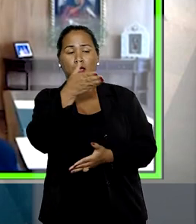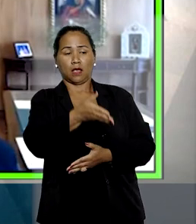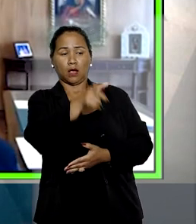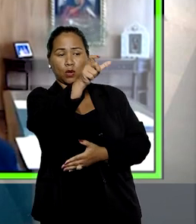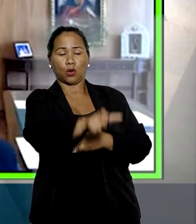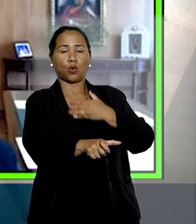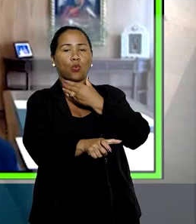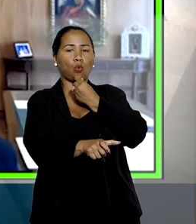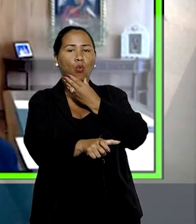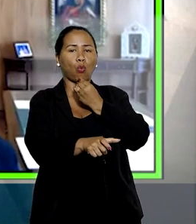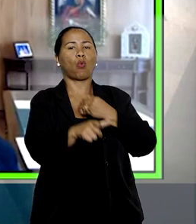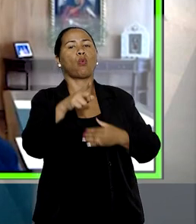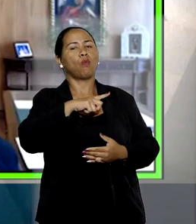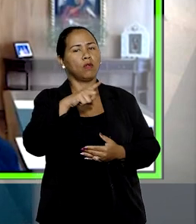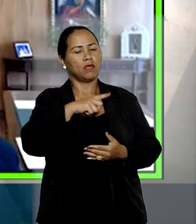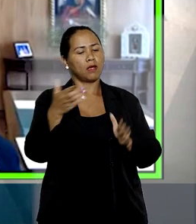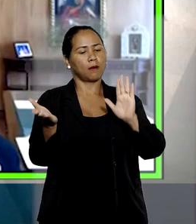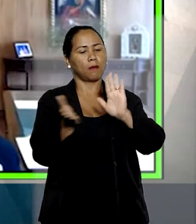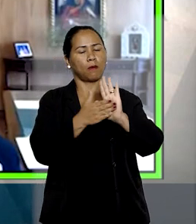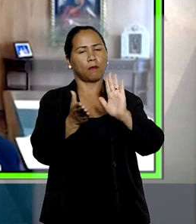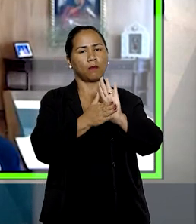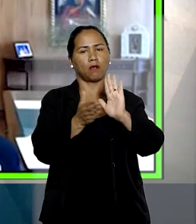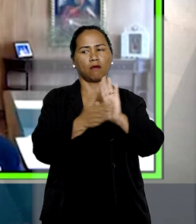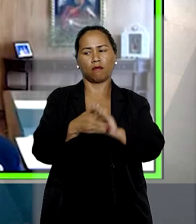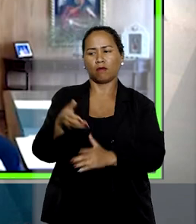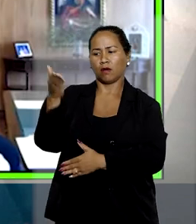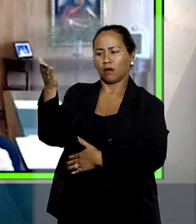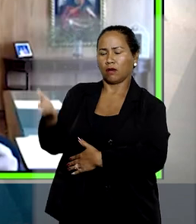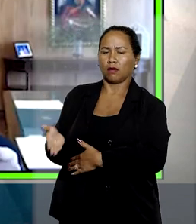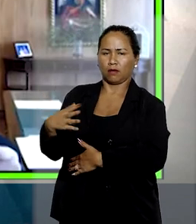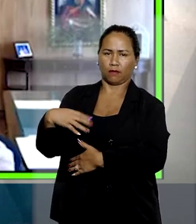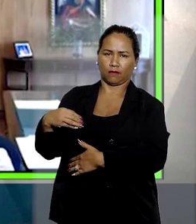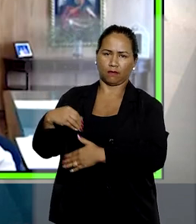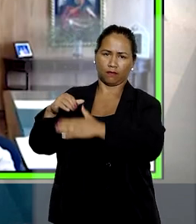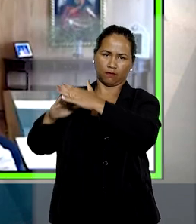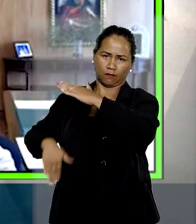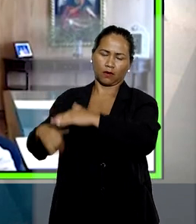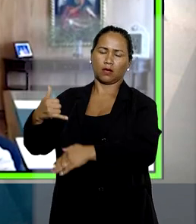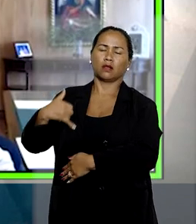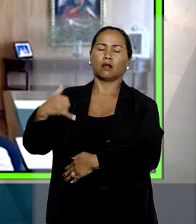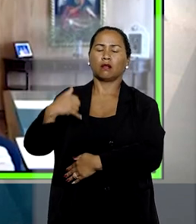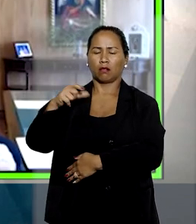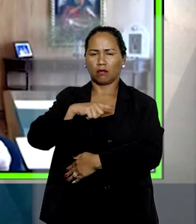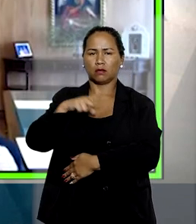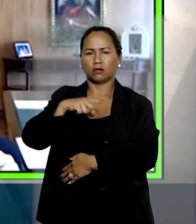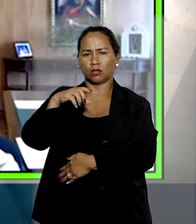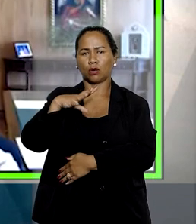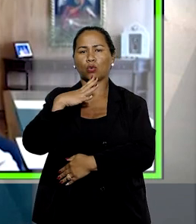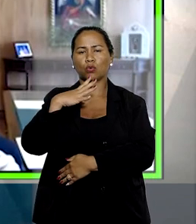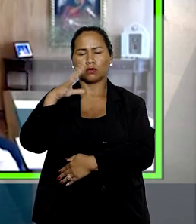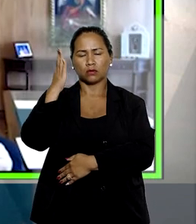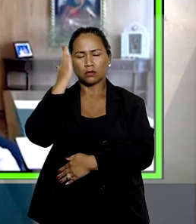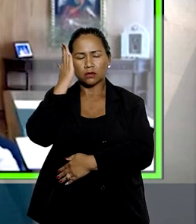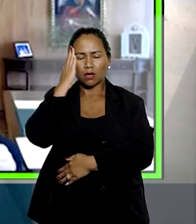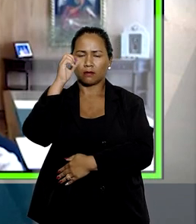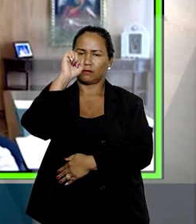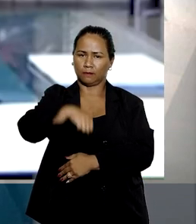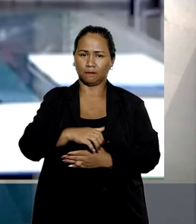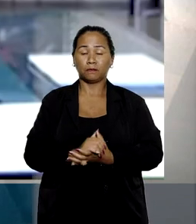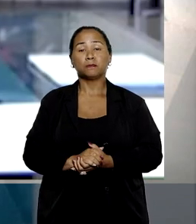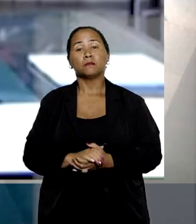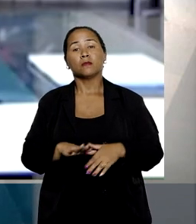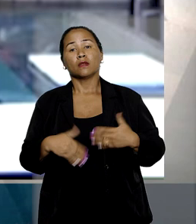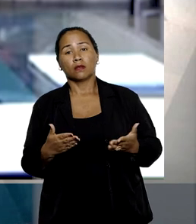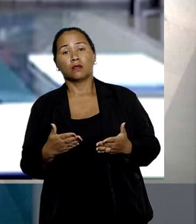cabendo ao credor comprovar que o terceiro adquirente tinha conhecimento de demanda capaz de levar o alienante à insolvência.